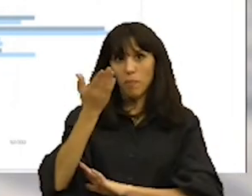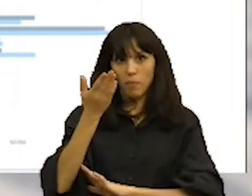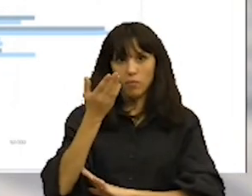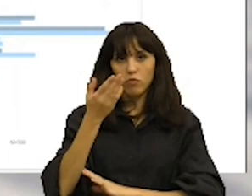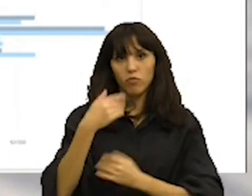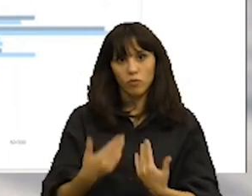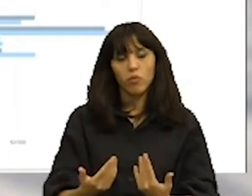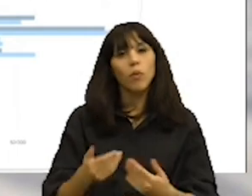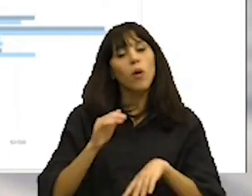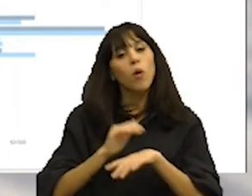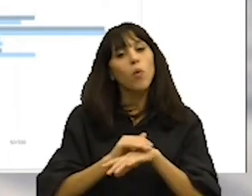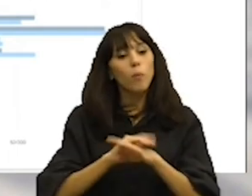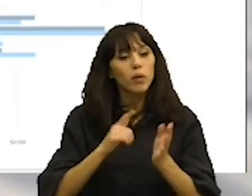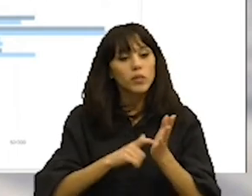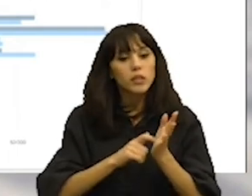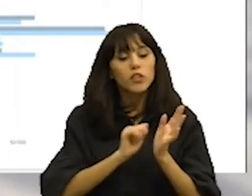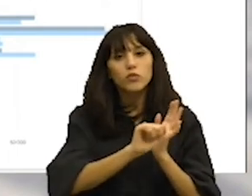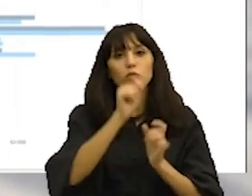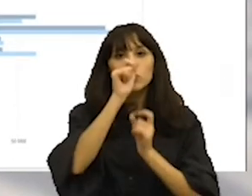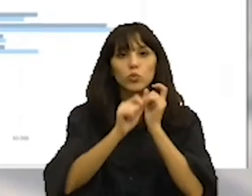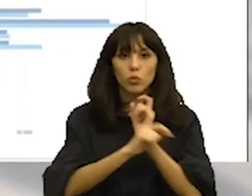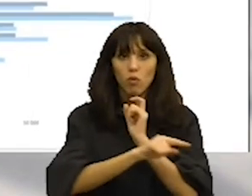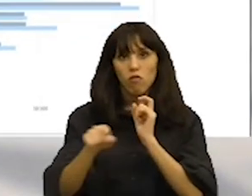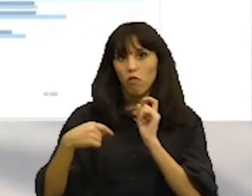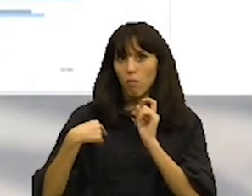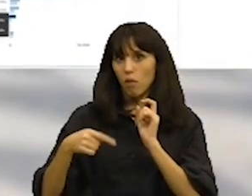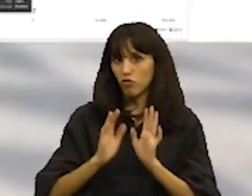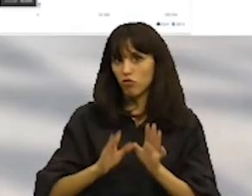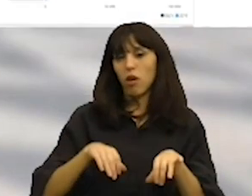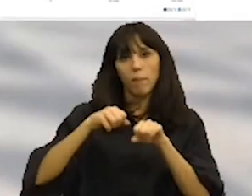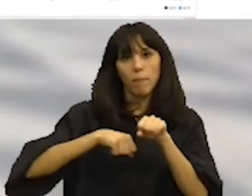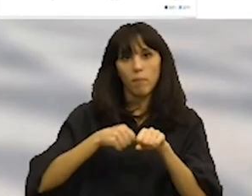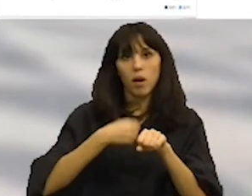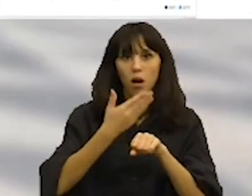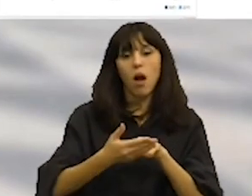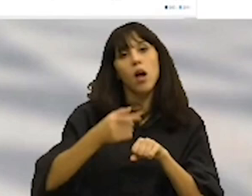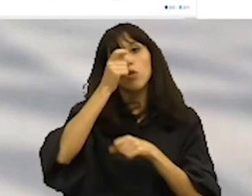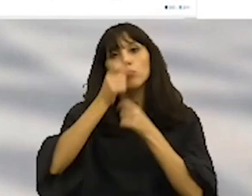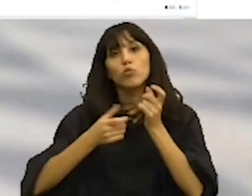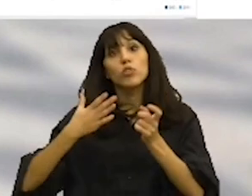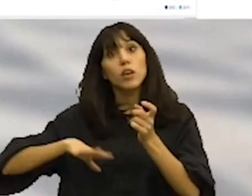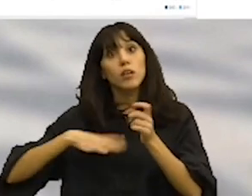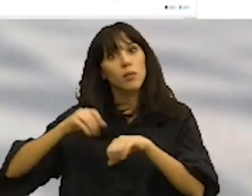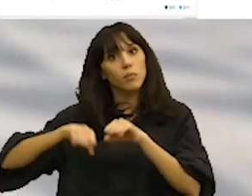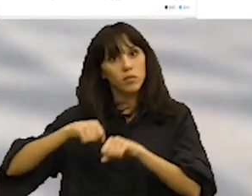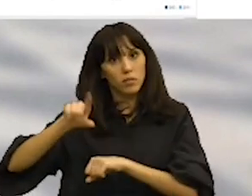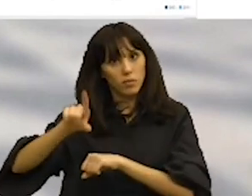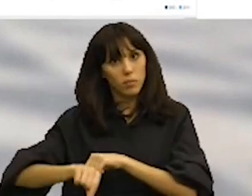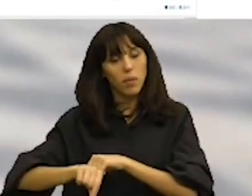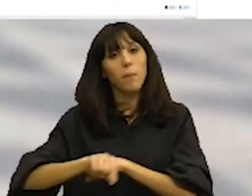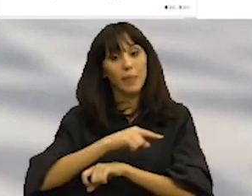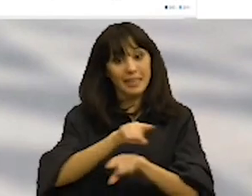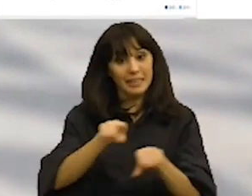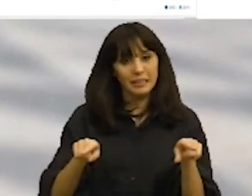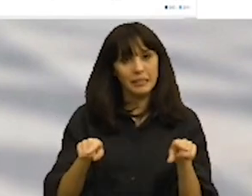naquilo que são as necessidades desses utilizadores, das pessoas que já utilizam e das pessoas que também ainda pretendem vir a utilizar a bicicleta, que